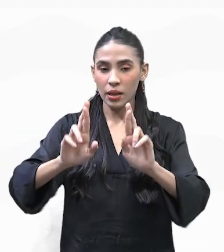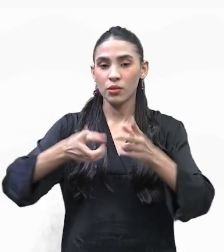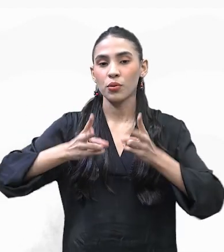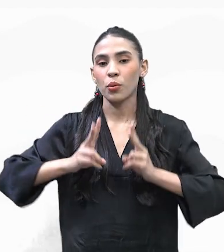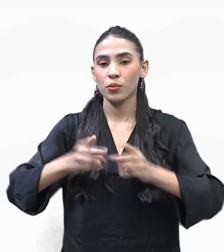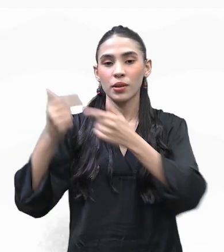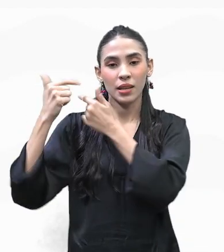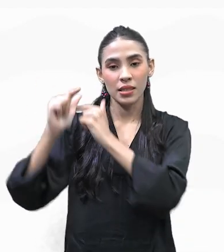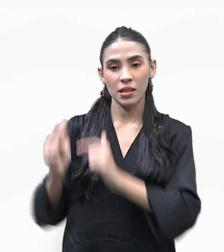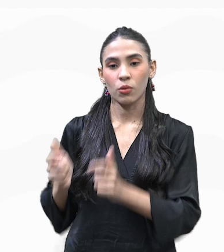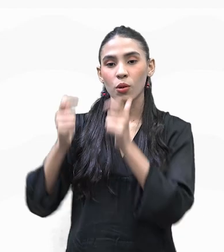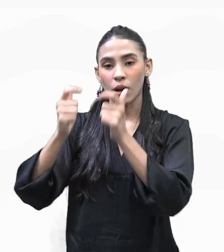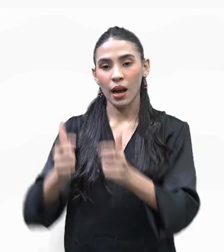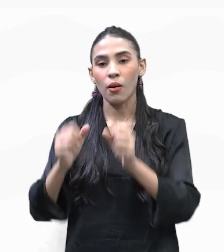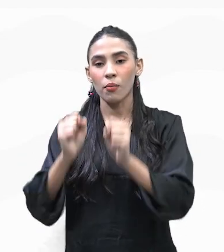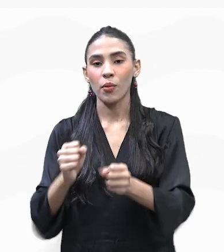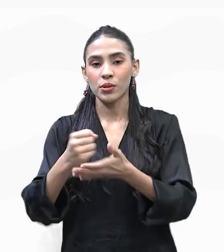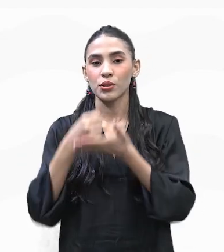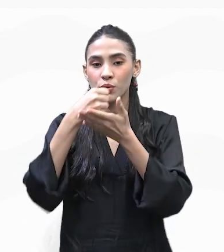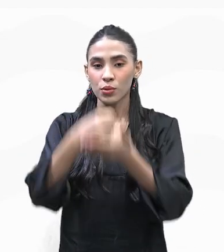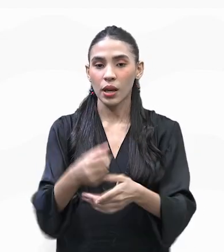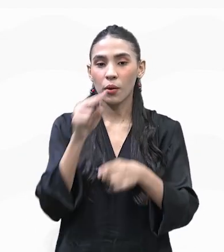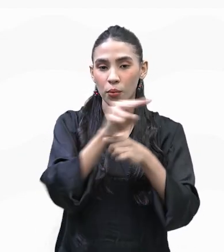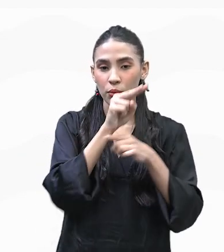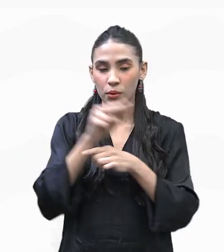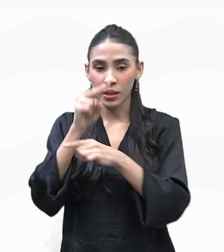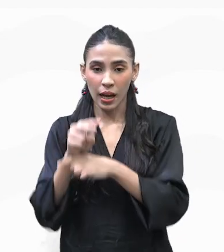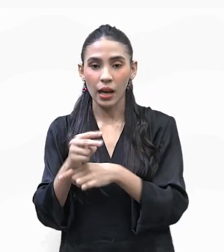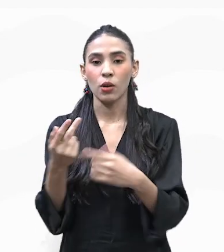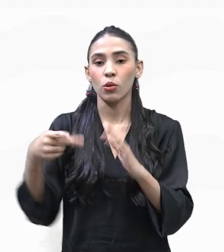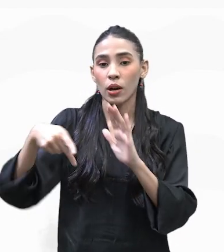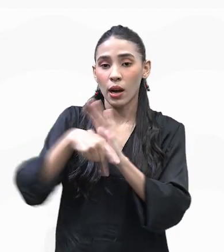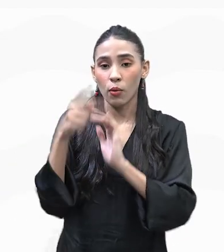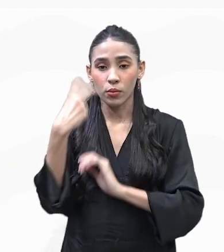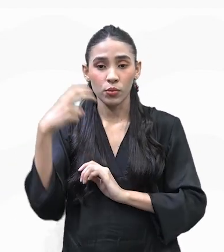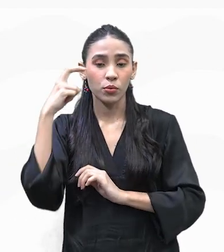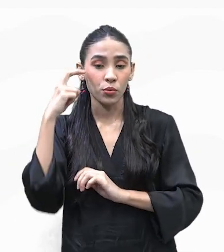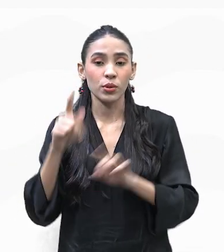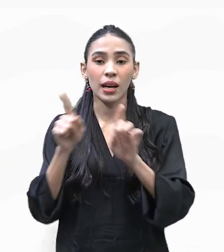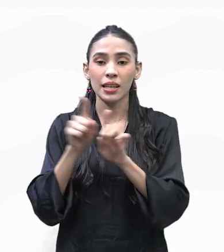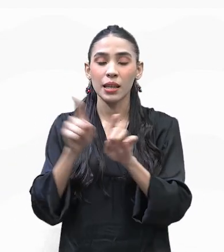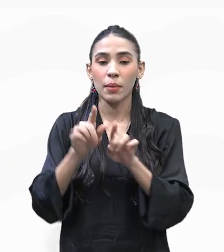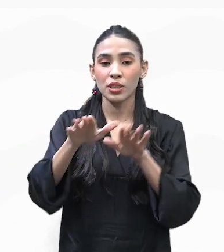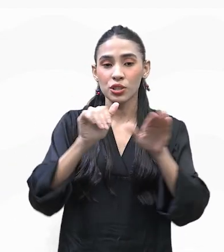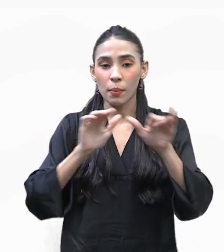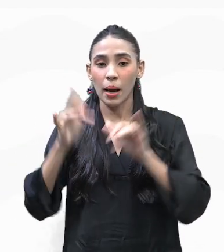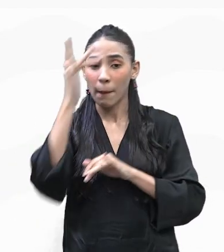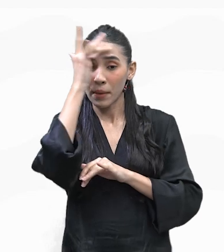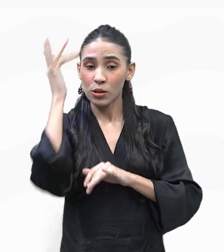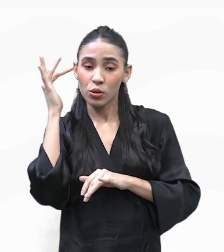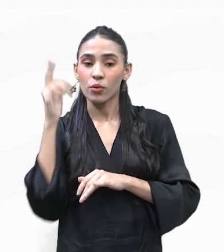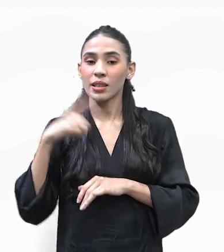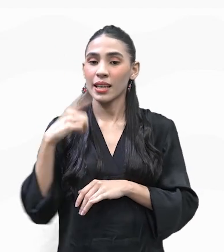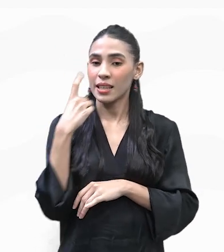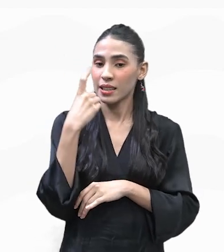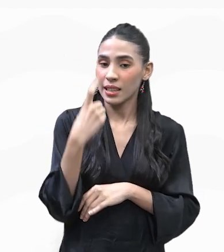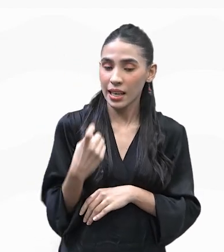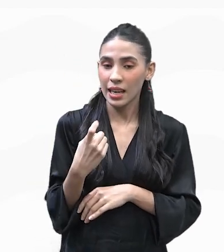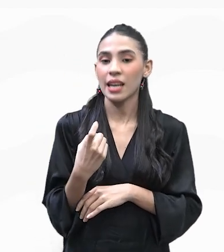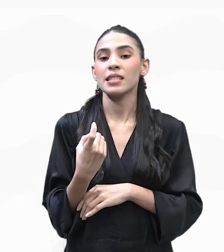mantêm as tradições locais podem ajudar a preservar o patrimônio cultural e atrair consumidores interessados em